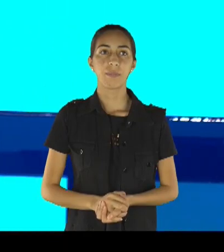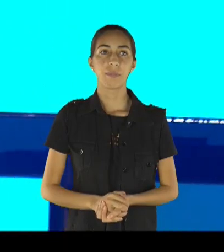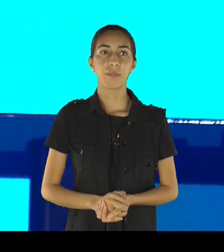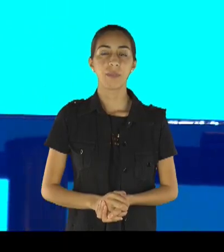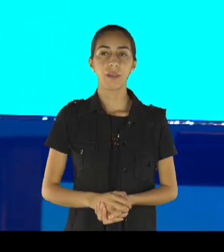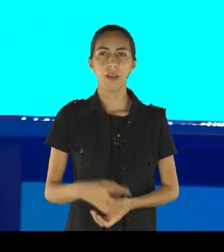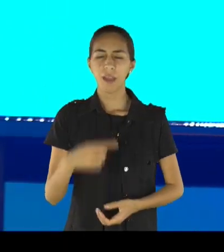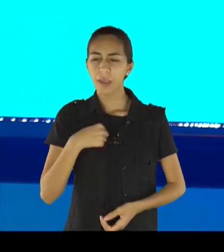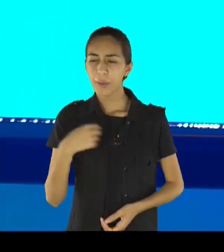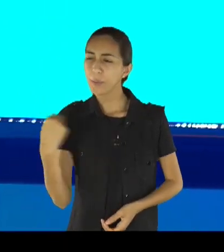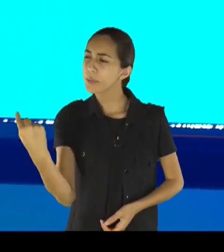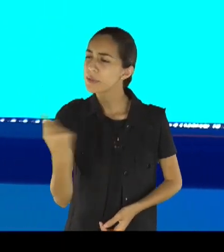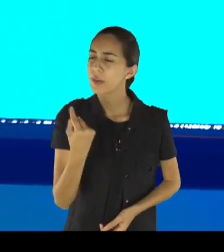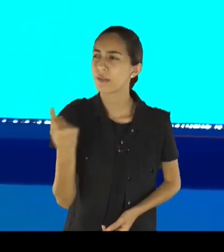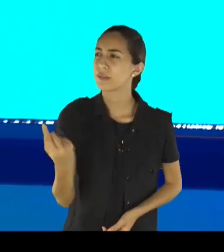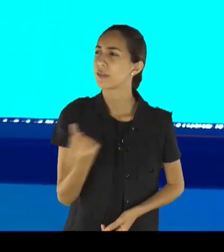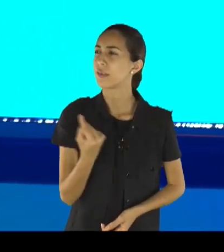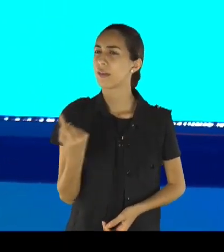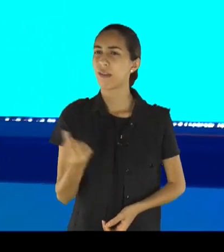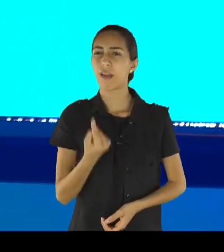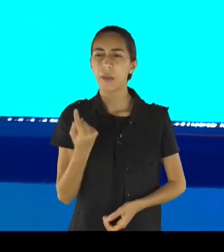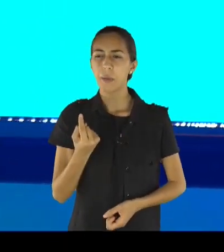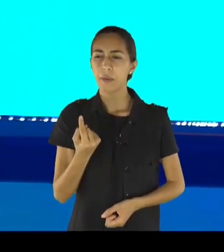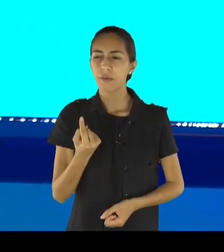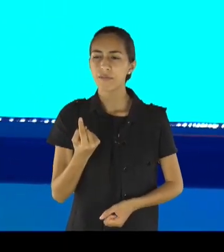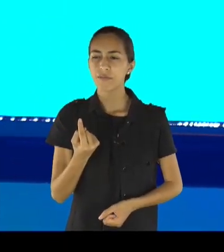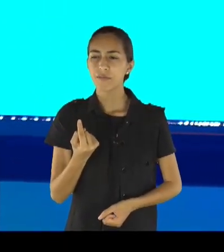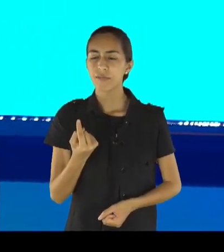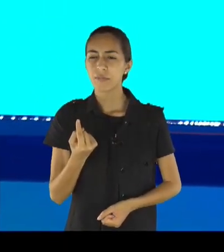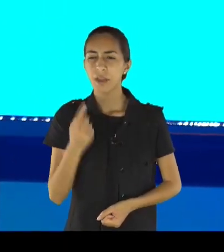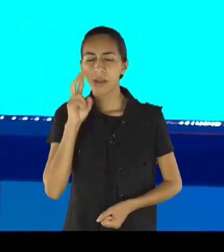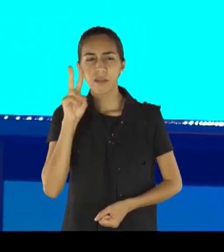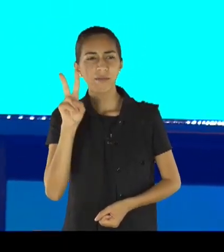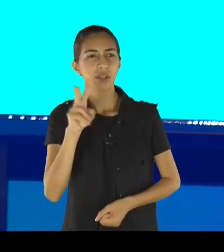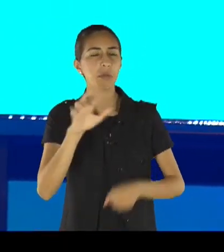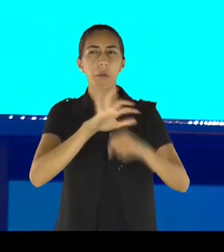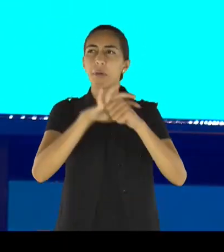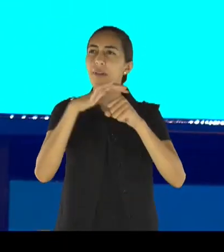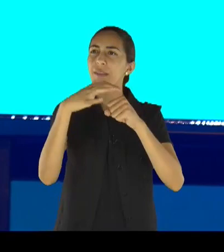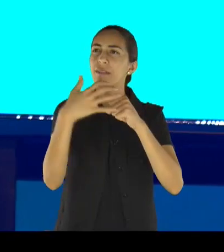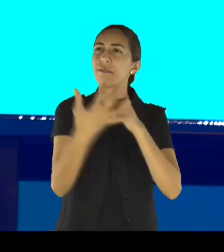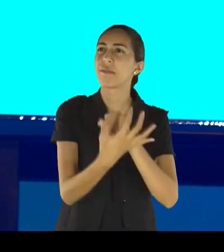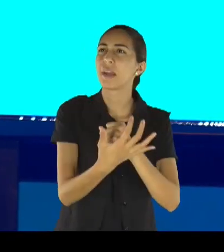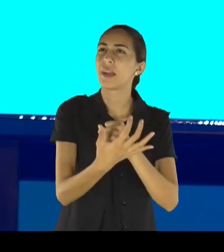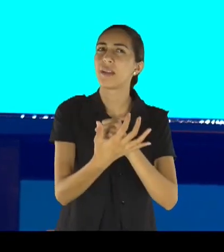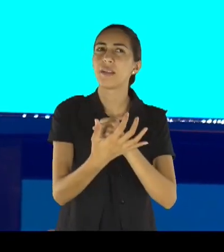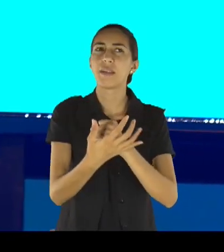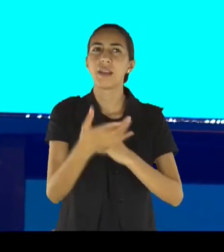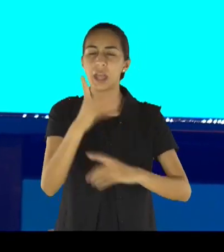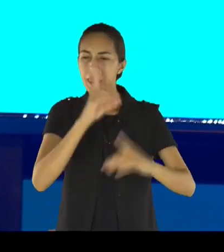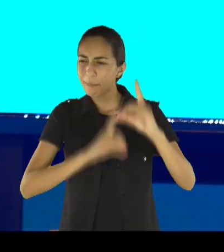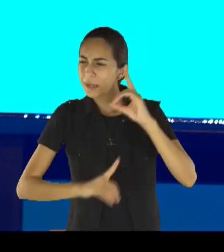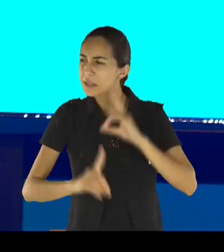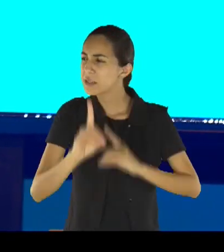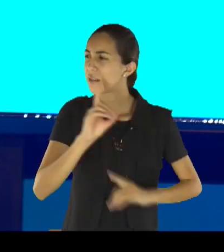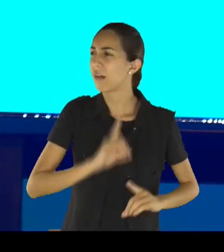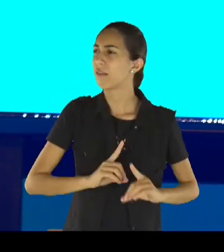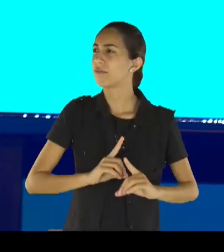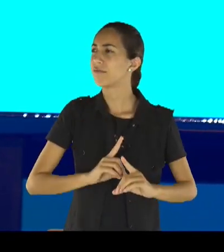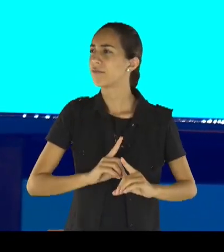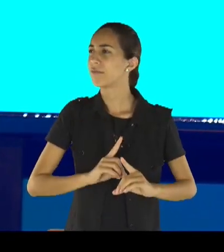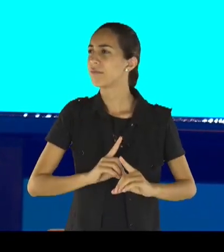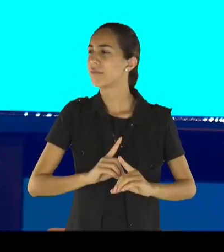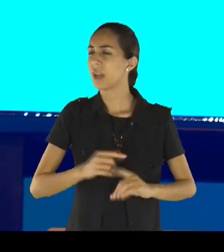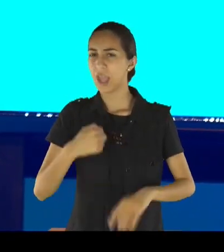contra os inimigos, contra o coronavírus, contra essa, essa repressão, eu não sou nada,